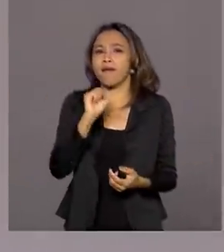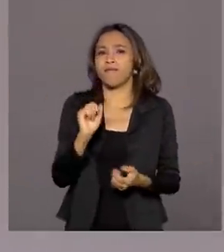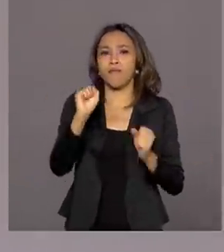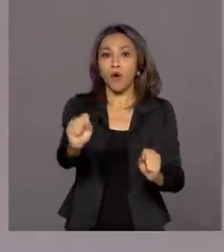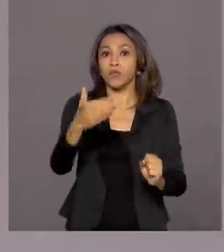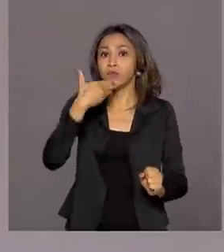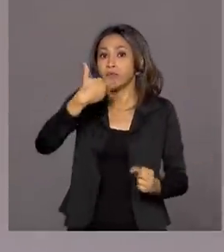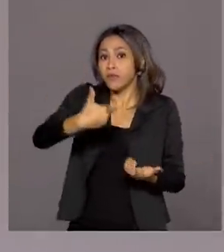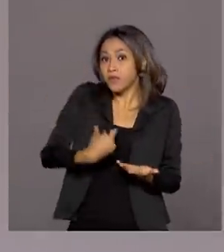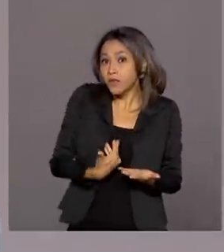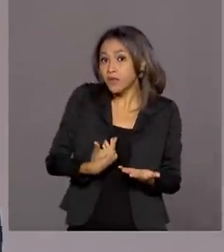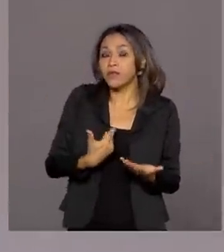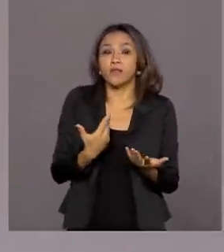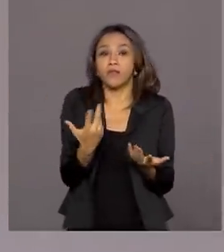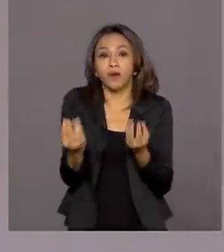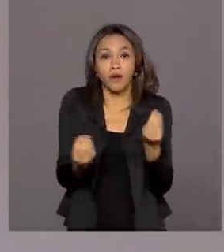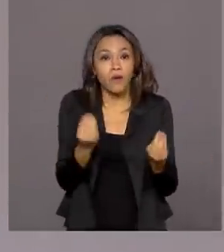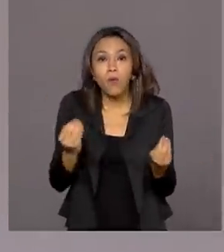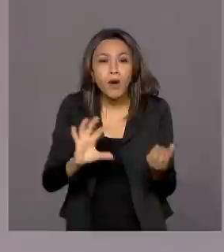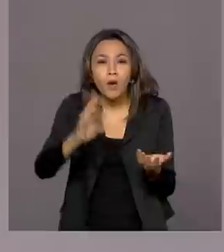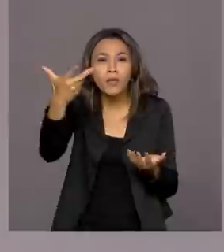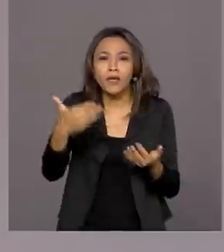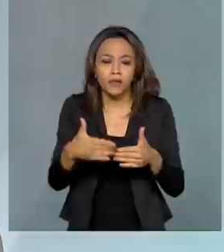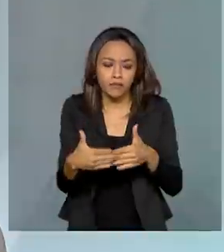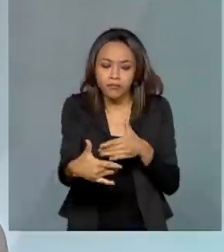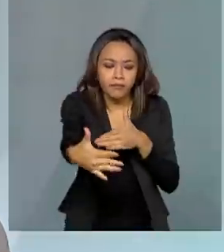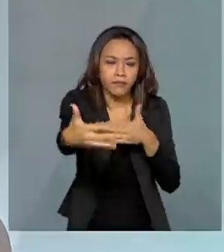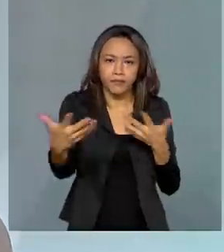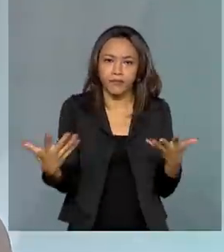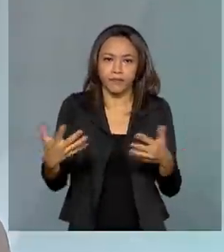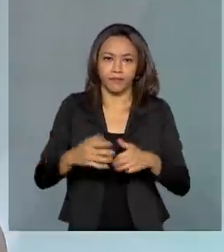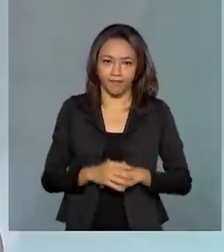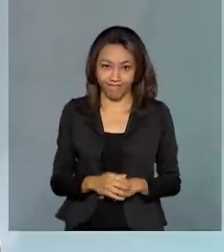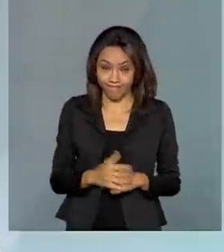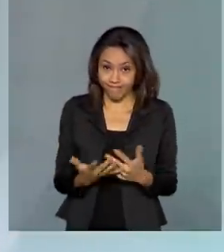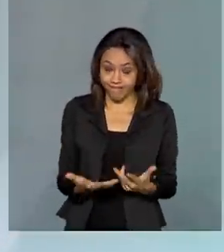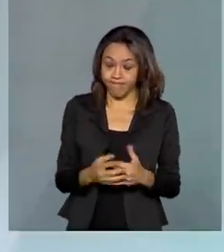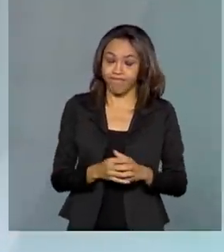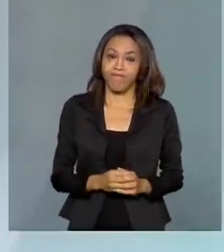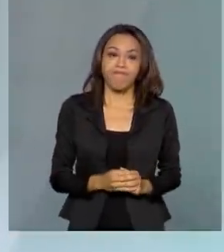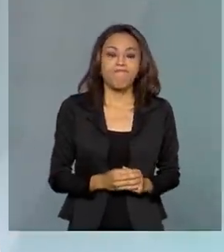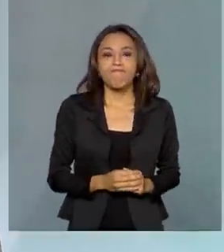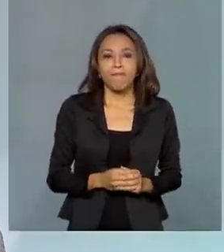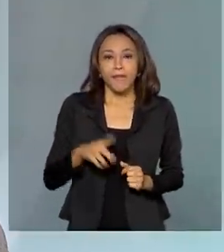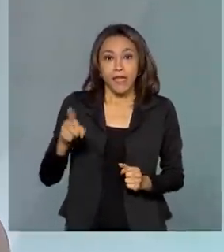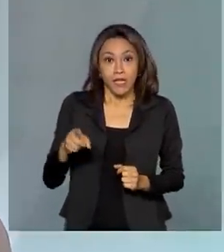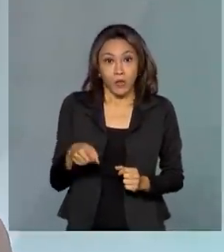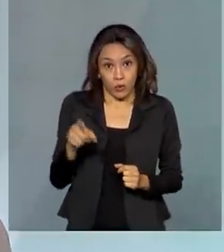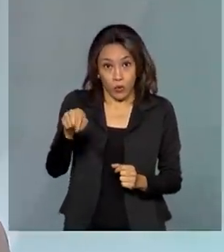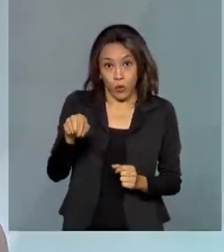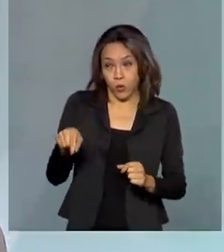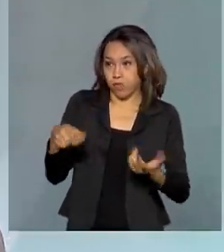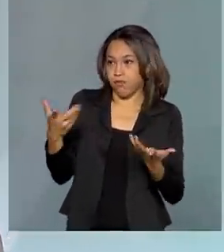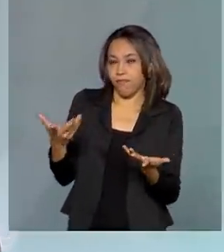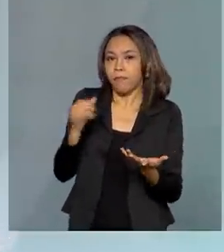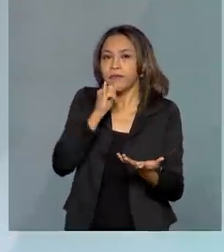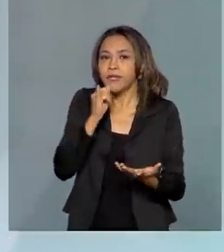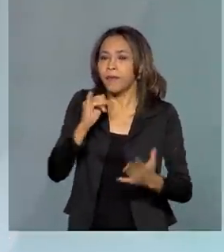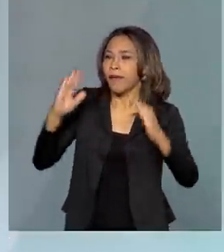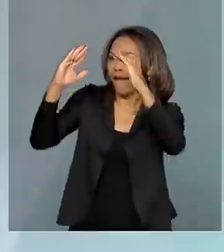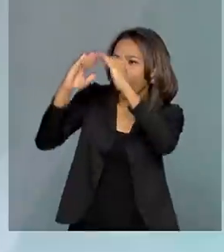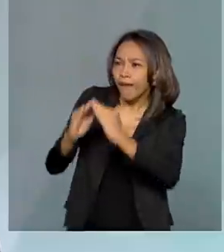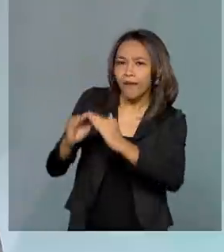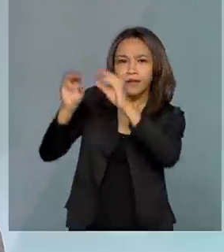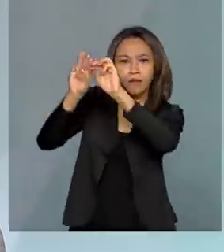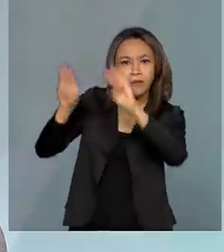solicitar esse registro junto ao IPHAN? Como é que se dá esse processo? Então, no patrimônio material, nós trabalhamos com o